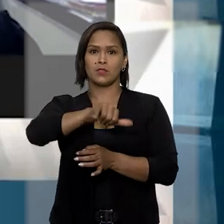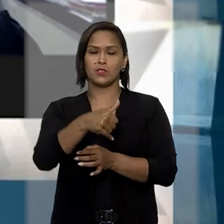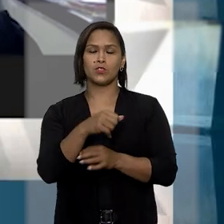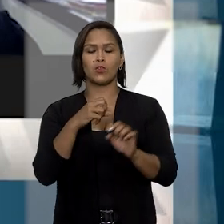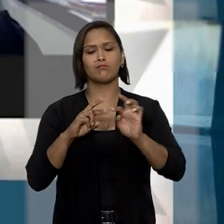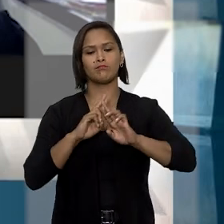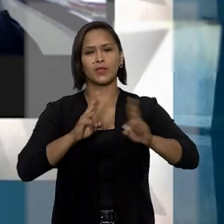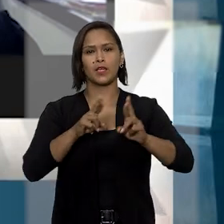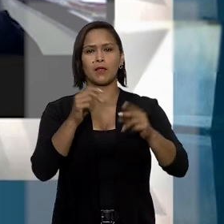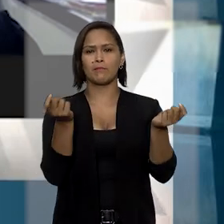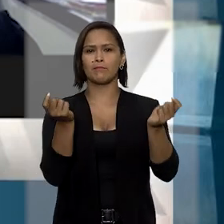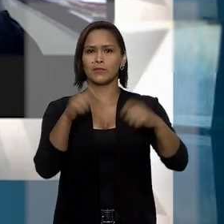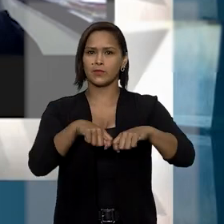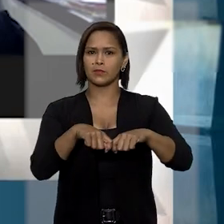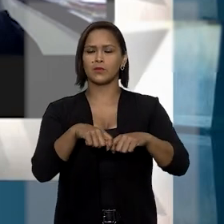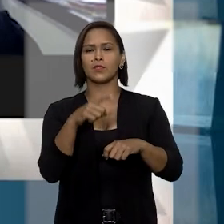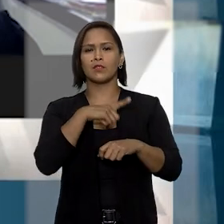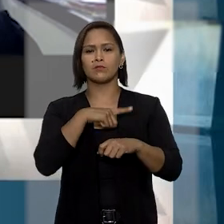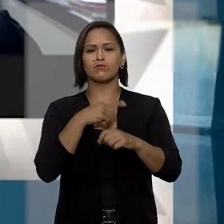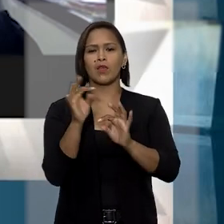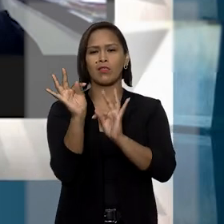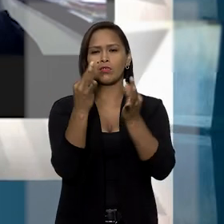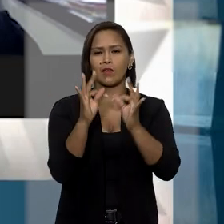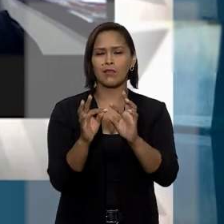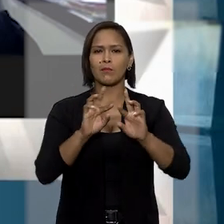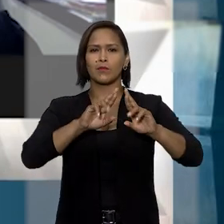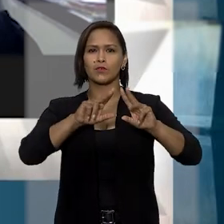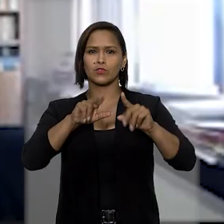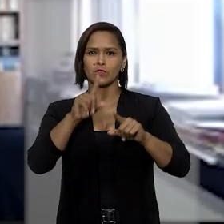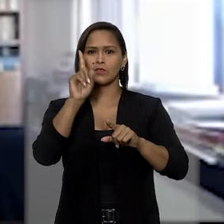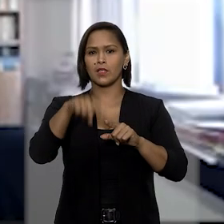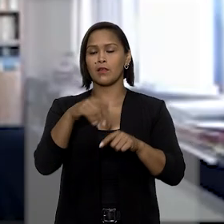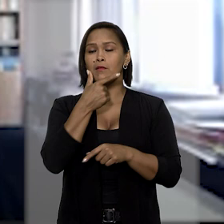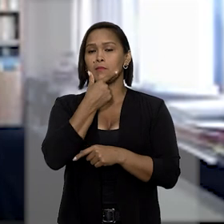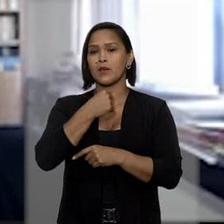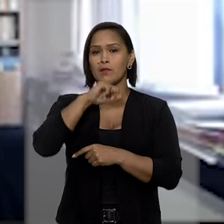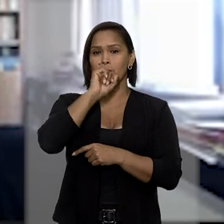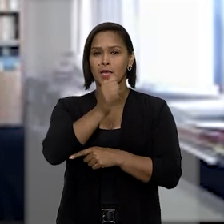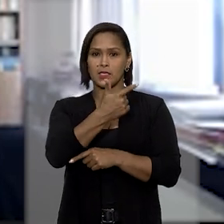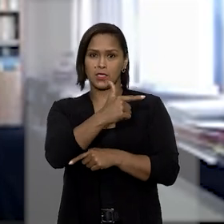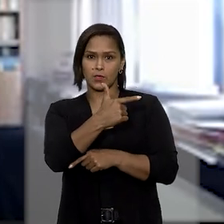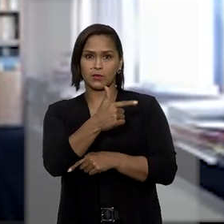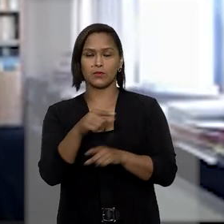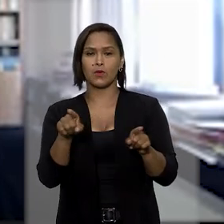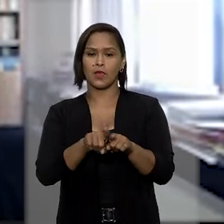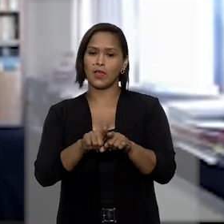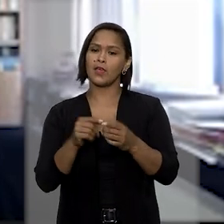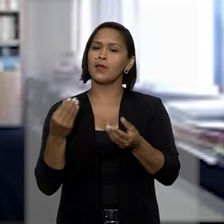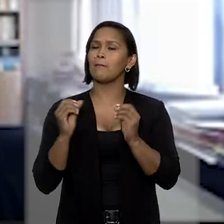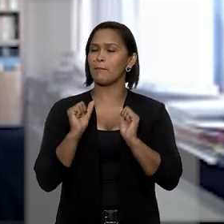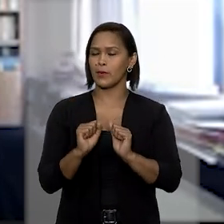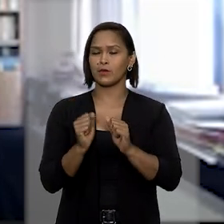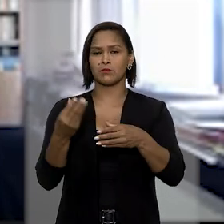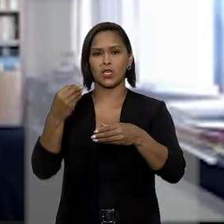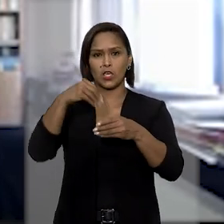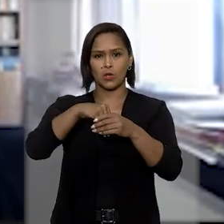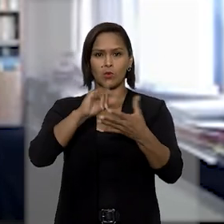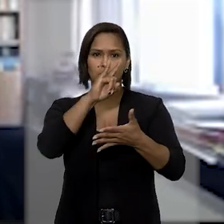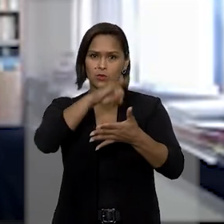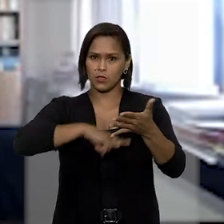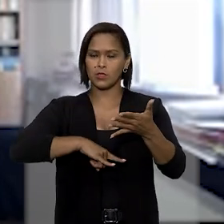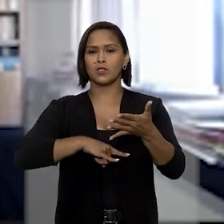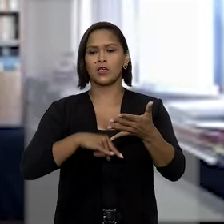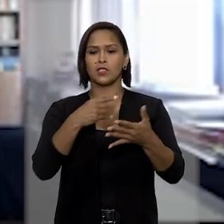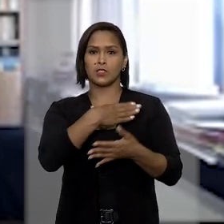declarou a impossibilidade de se dar tratamento distinto para o pai sócio-afetivo que deva ser incluído no